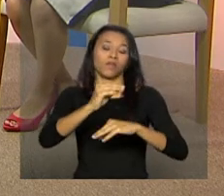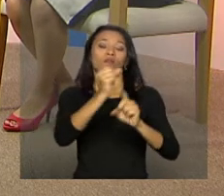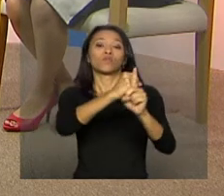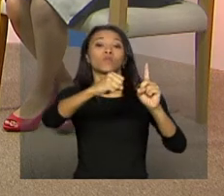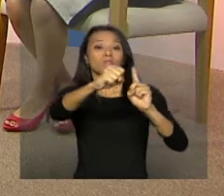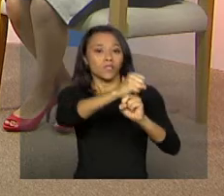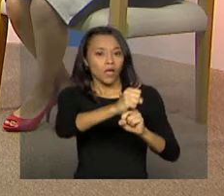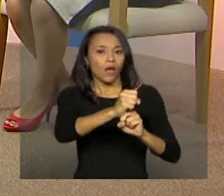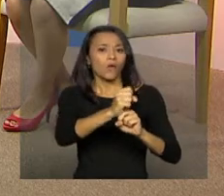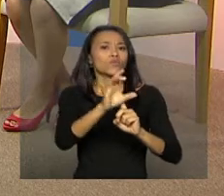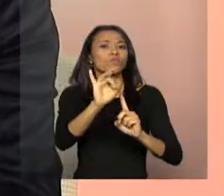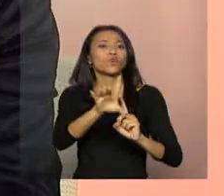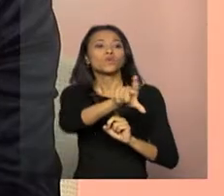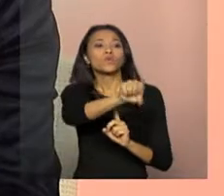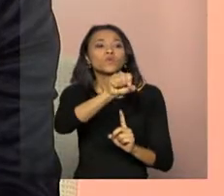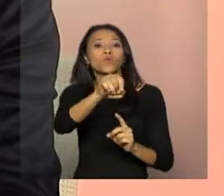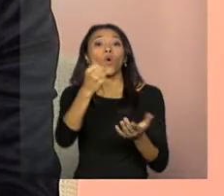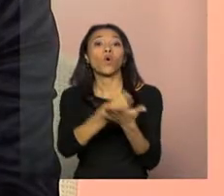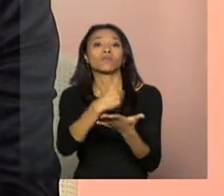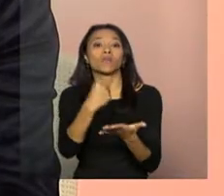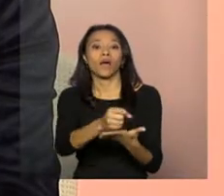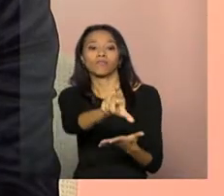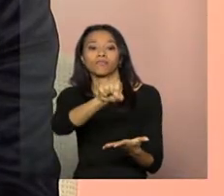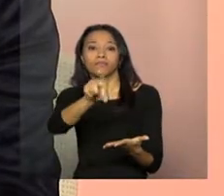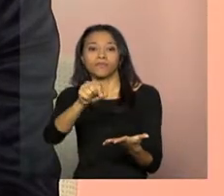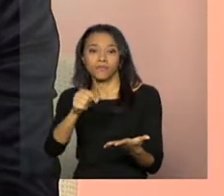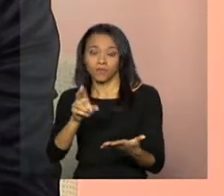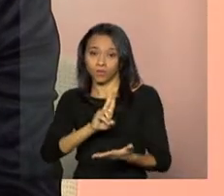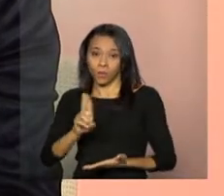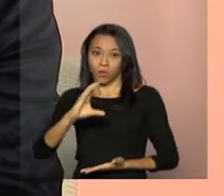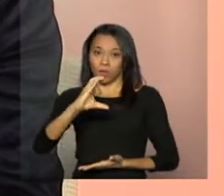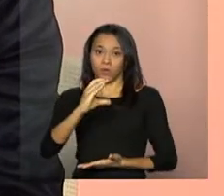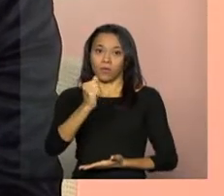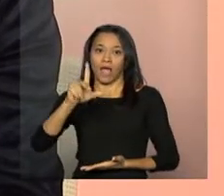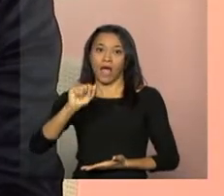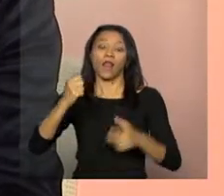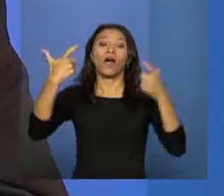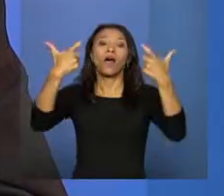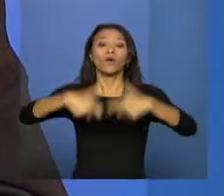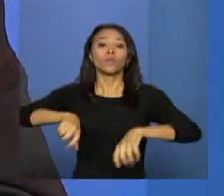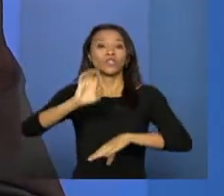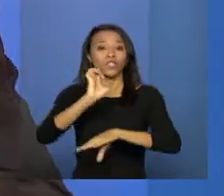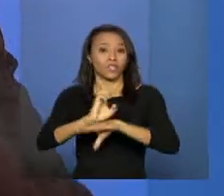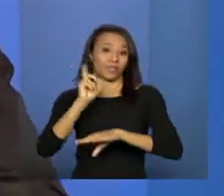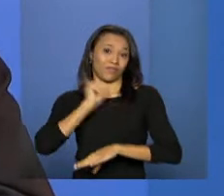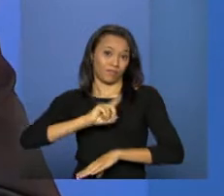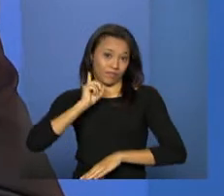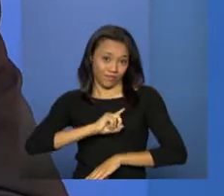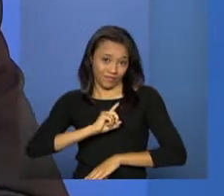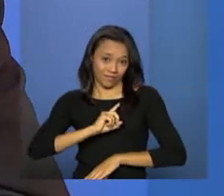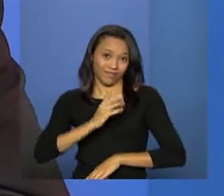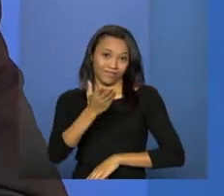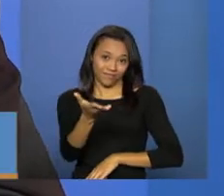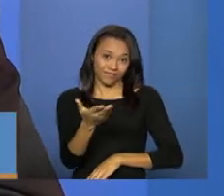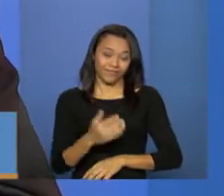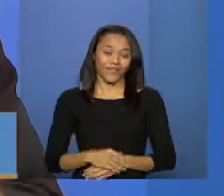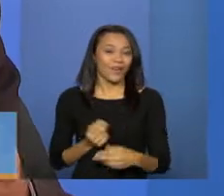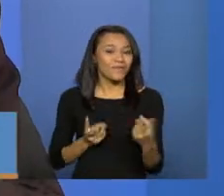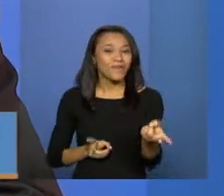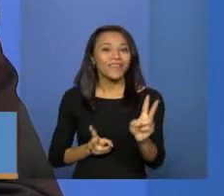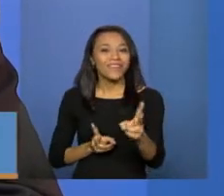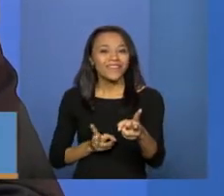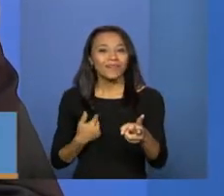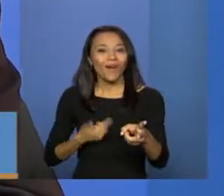processo seletivo. É a Carla de Itamogi, Minas Gerais. Carla, minha conterrânea das Minas Gerais, um